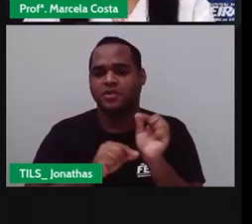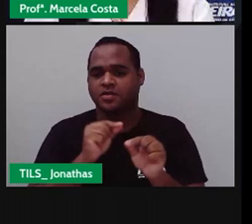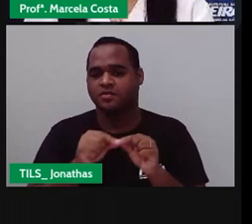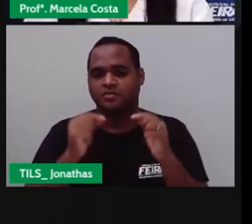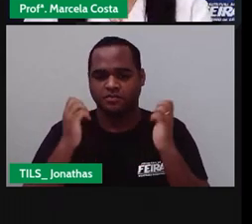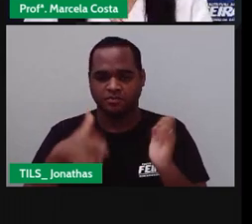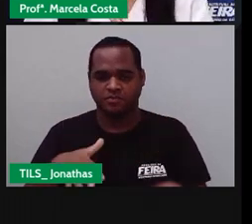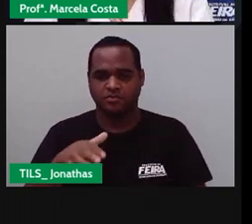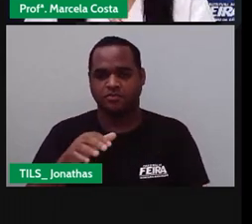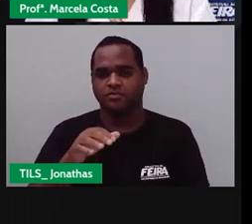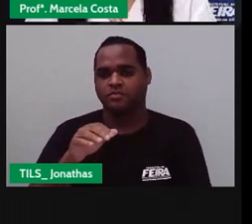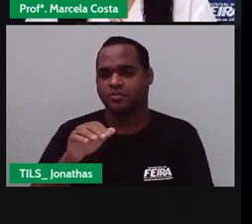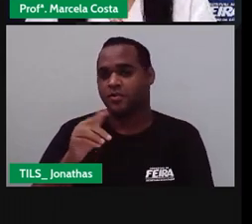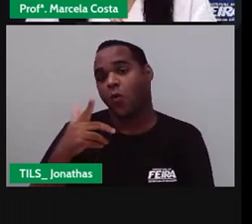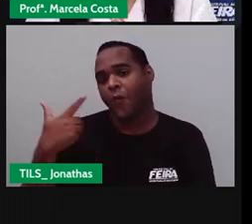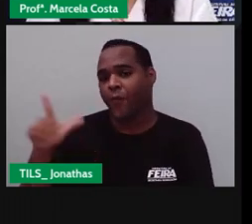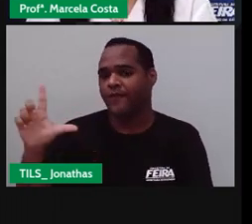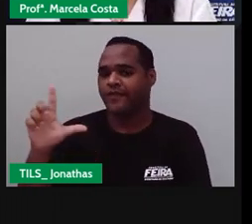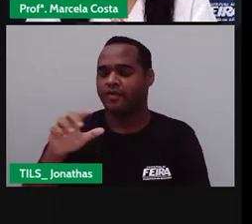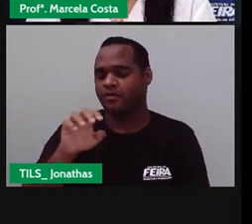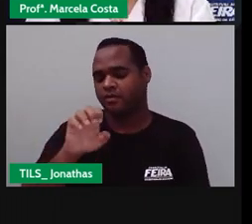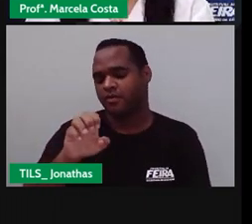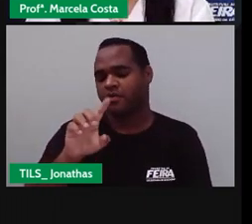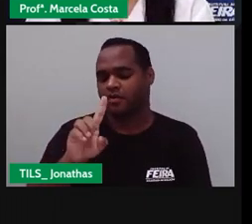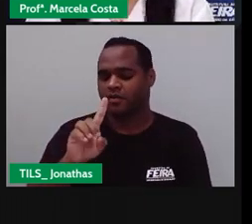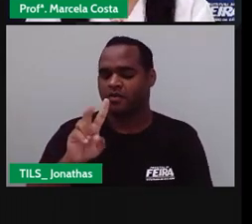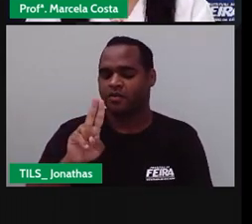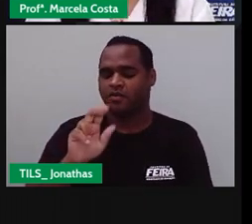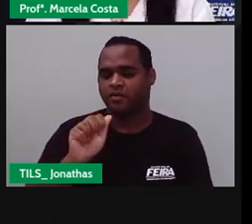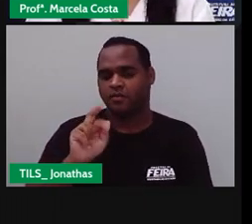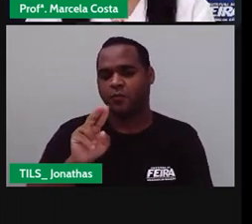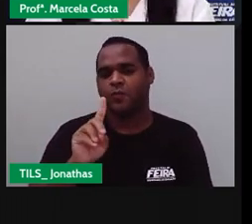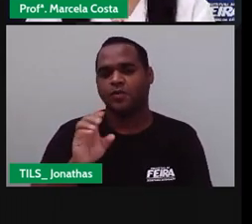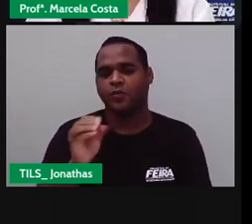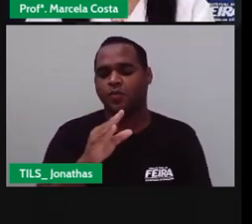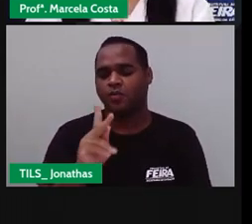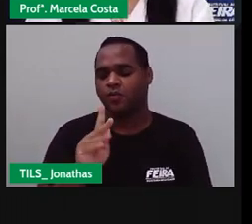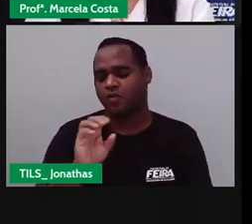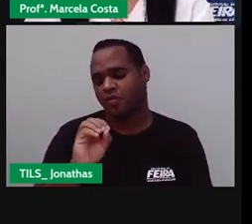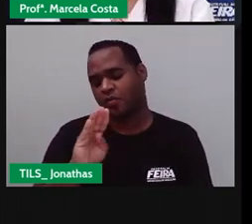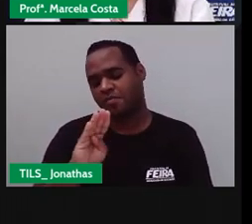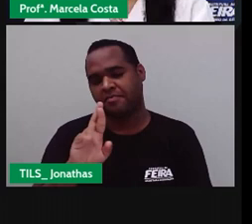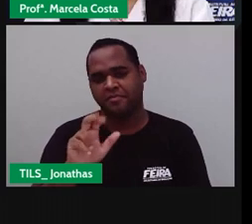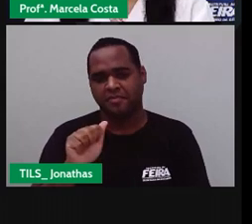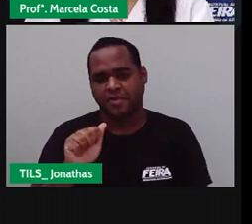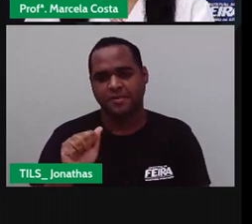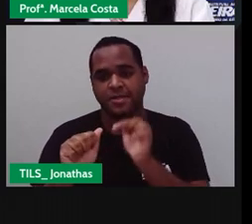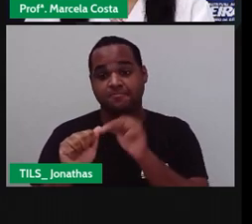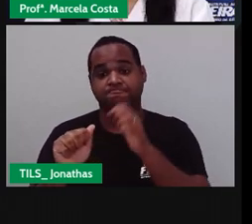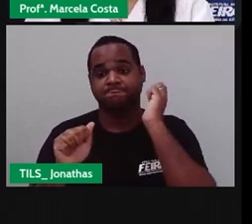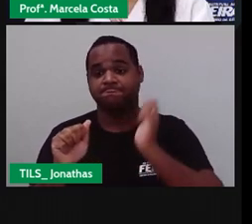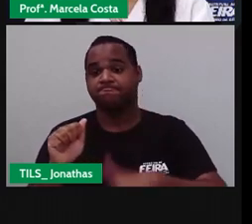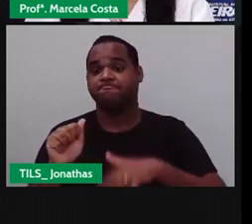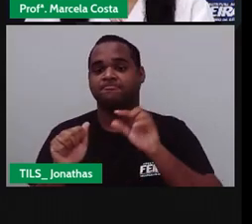Olha essa Outra Arte aí Que é uma Uma